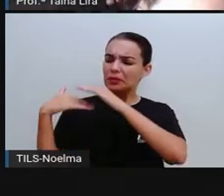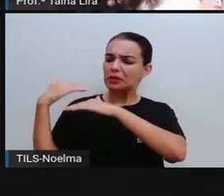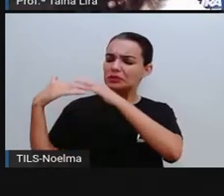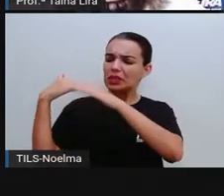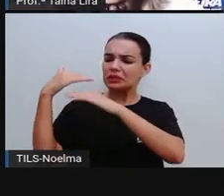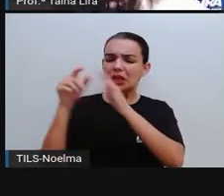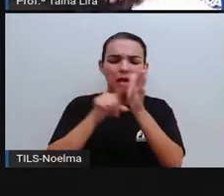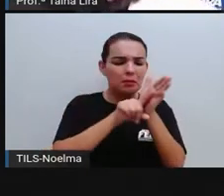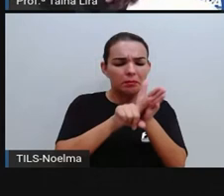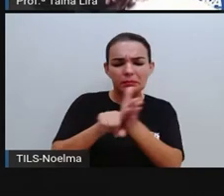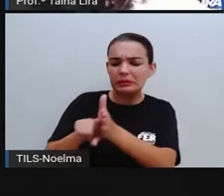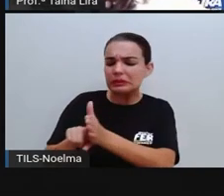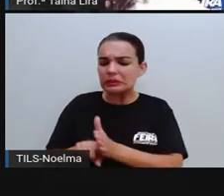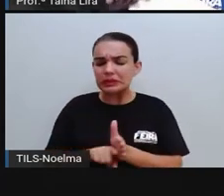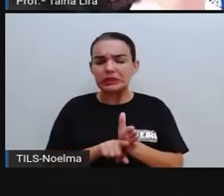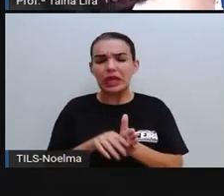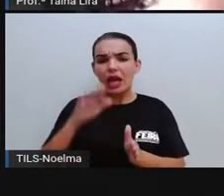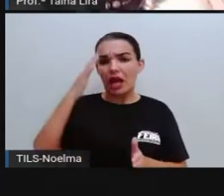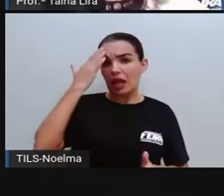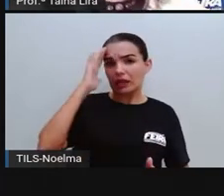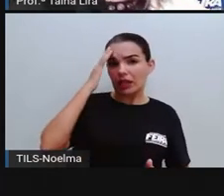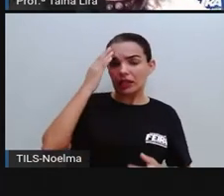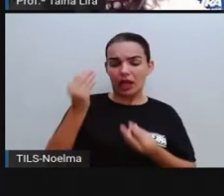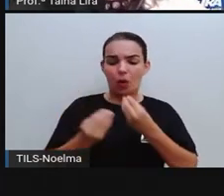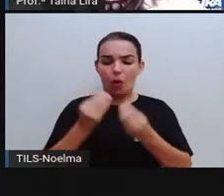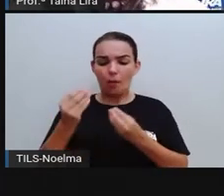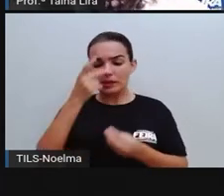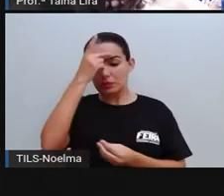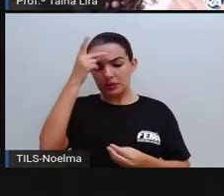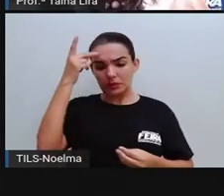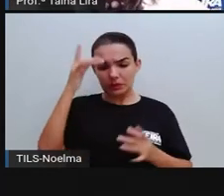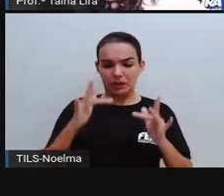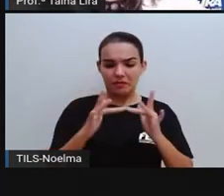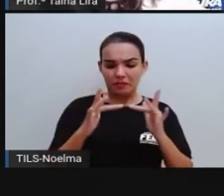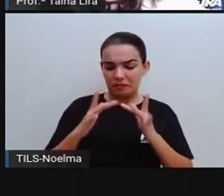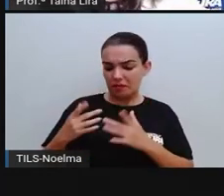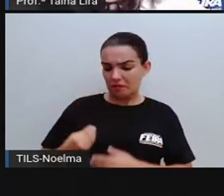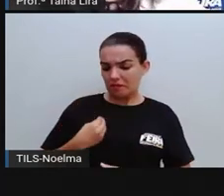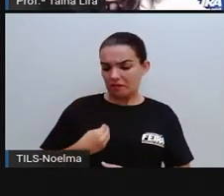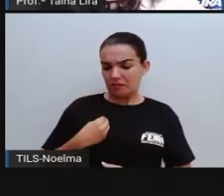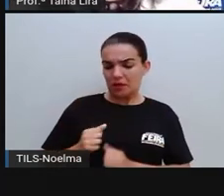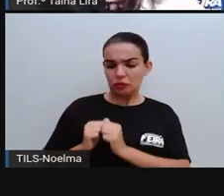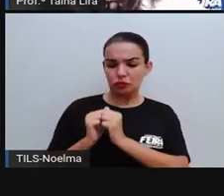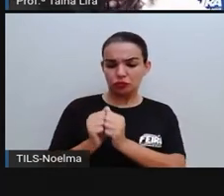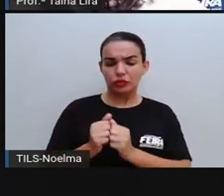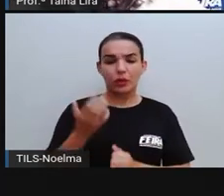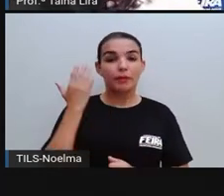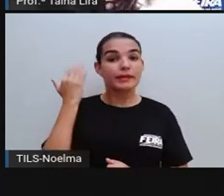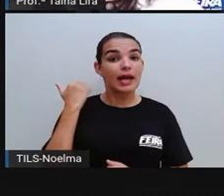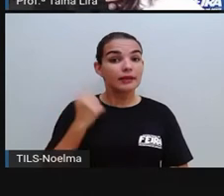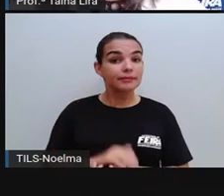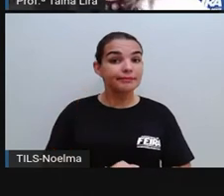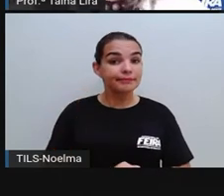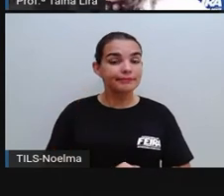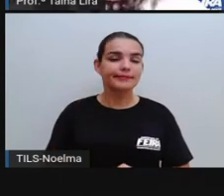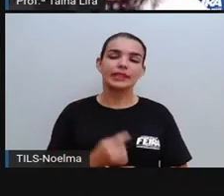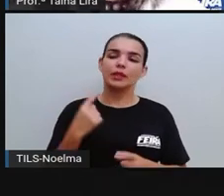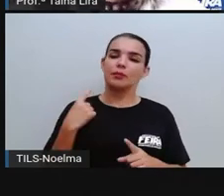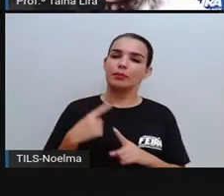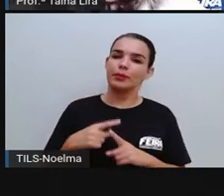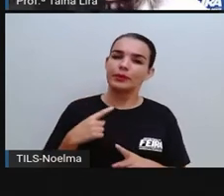investigação, de entender como era que as pessoas viviam? É importante pra gente encontrar maneiras, né,